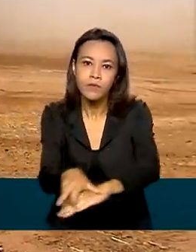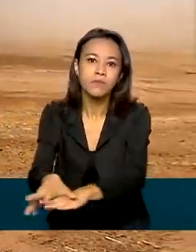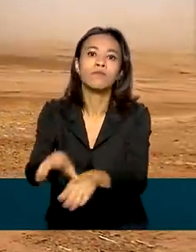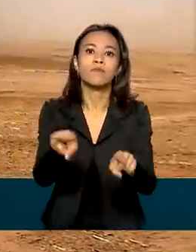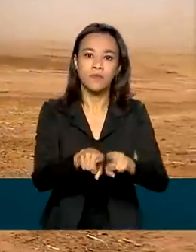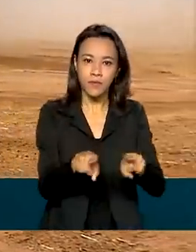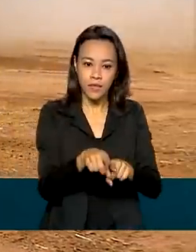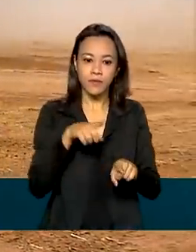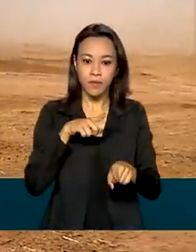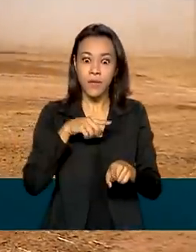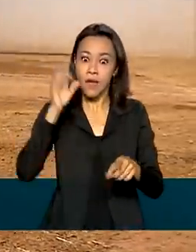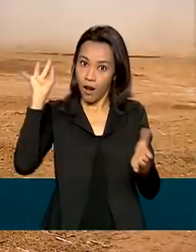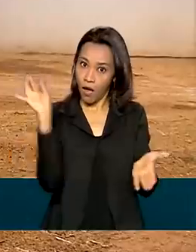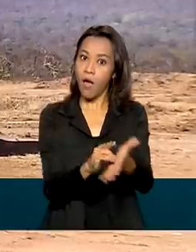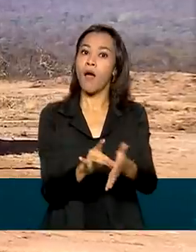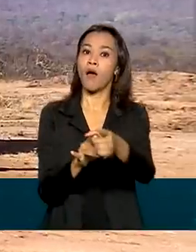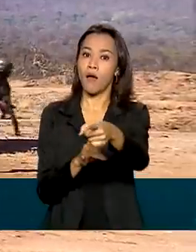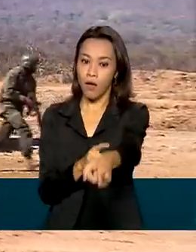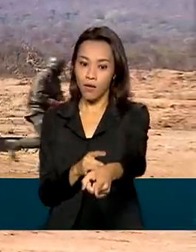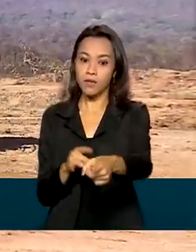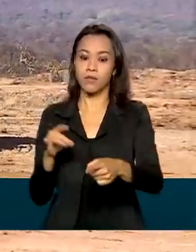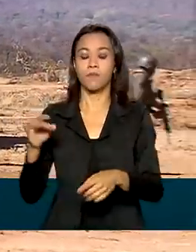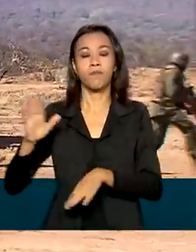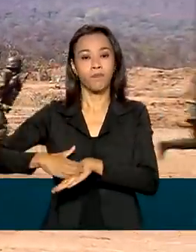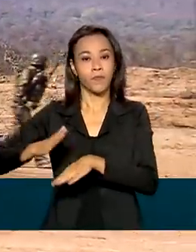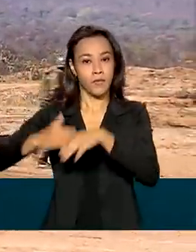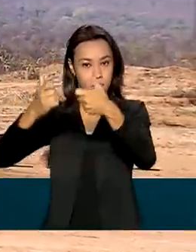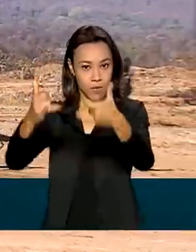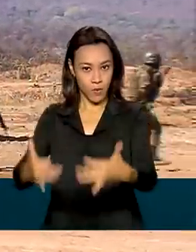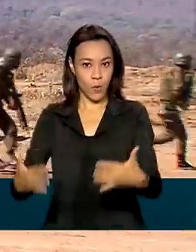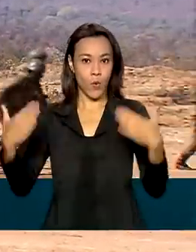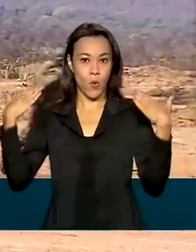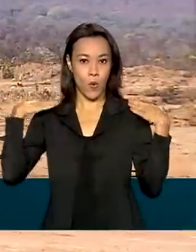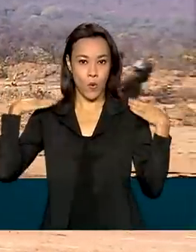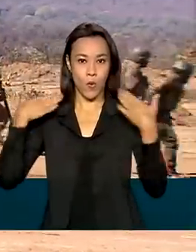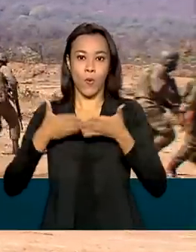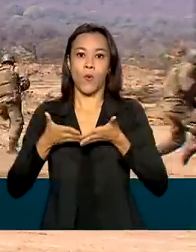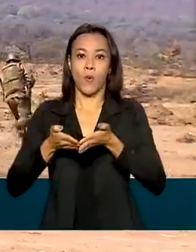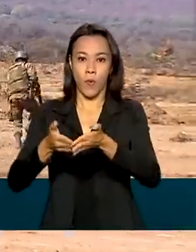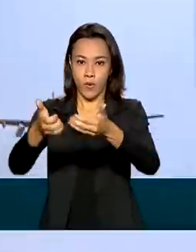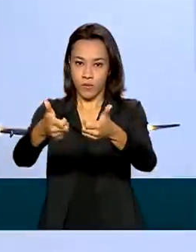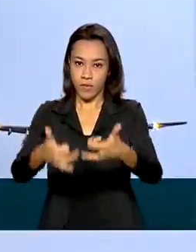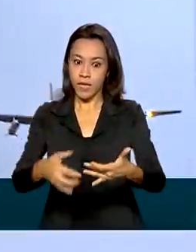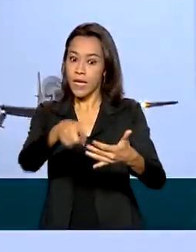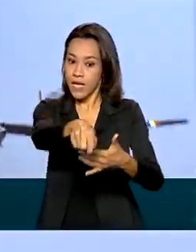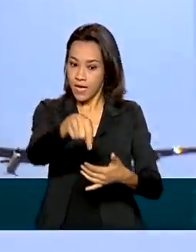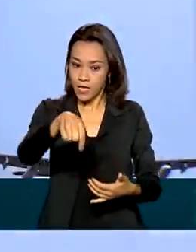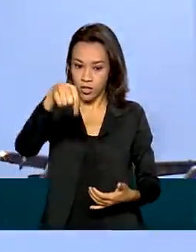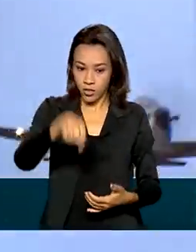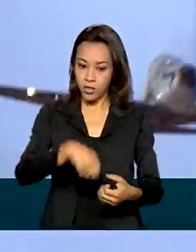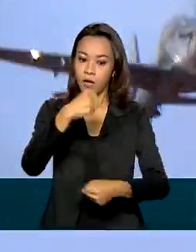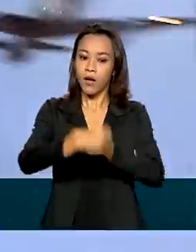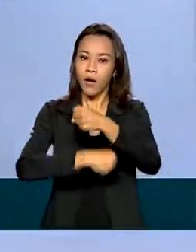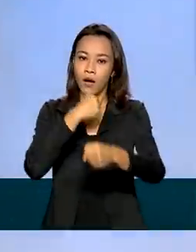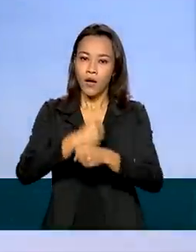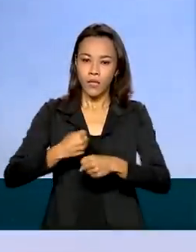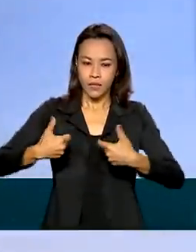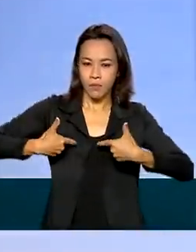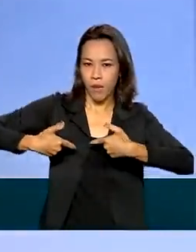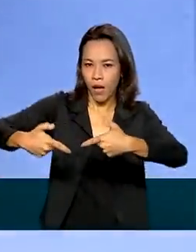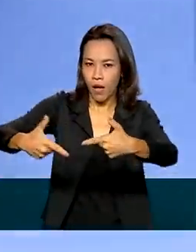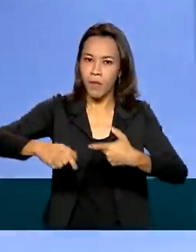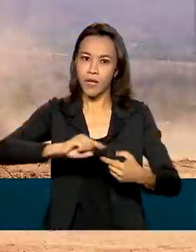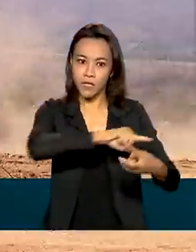munições eram reais. Segundo a Marinha, a simulação de ataque e defesa realizada neste ano pelas três forças